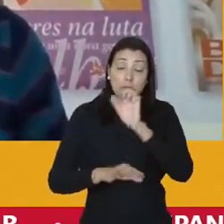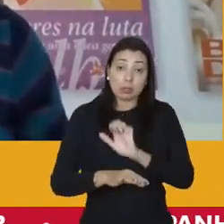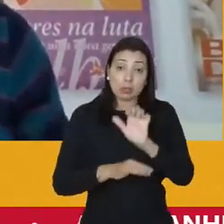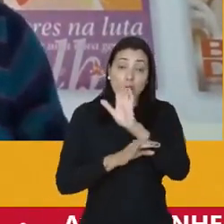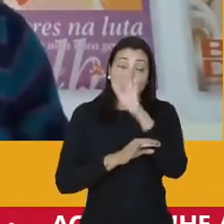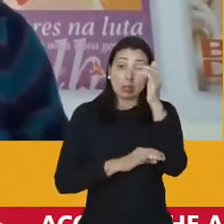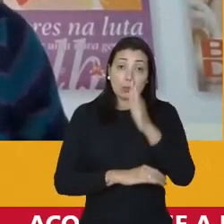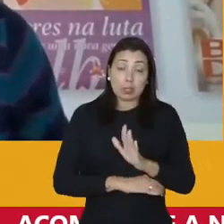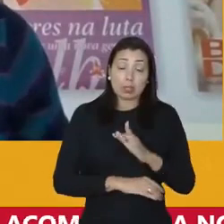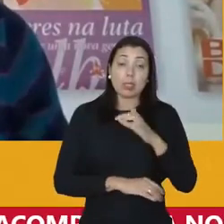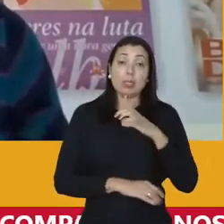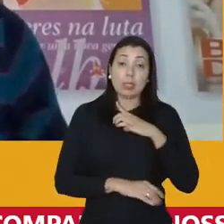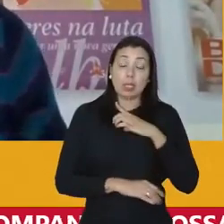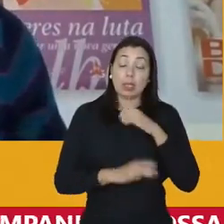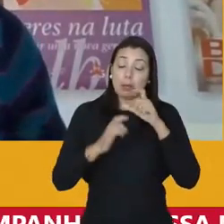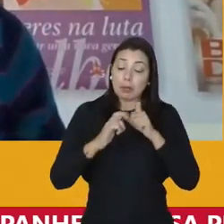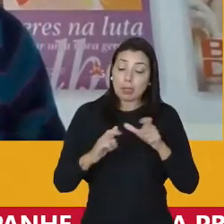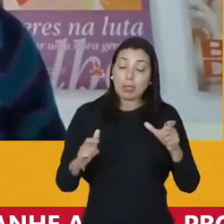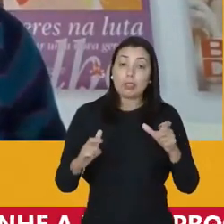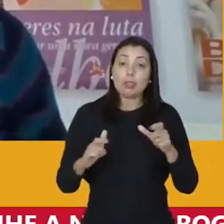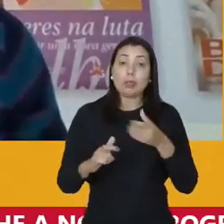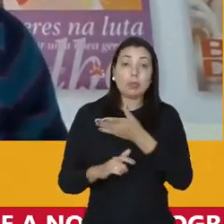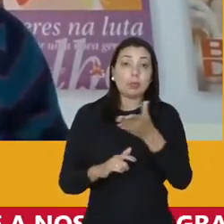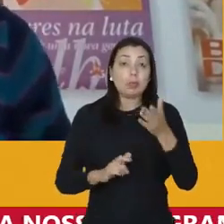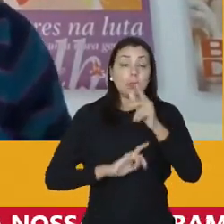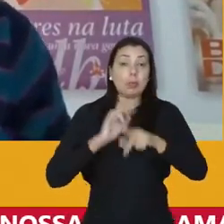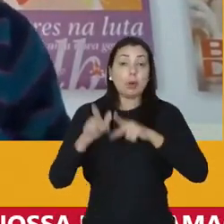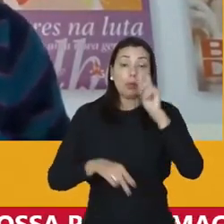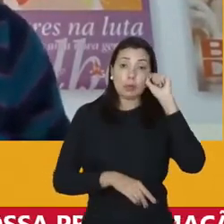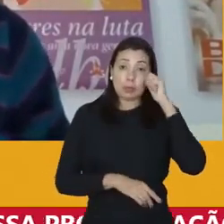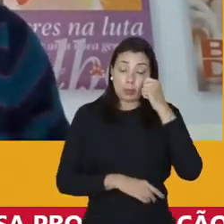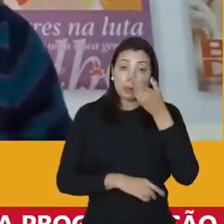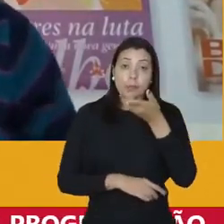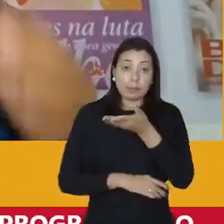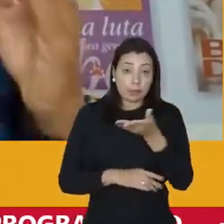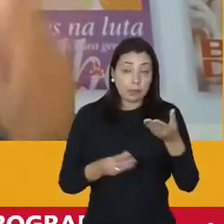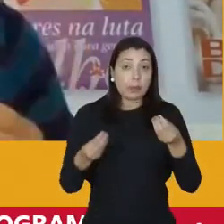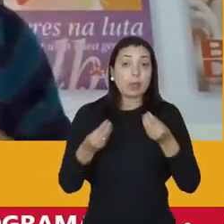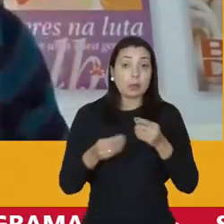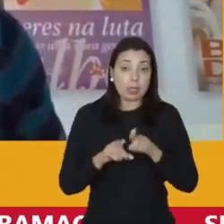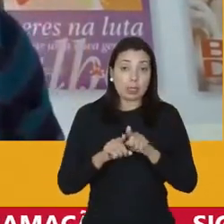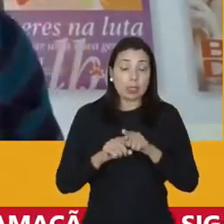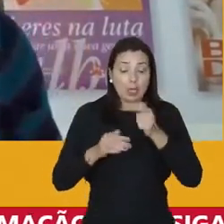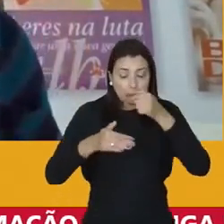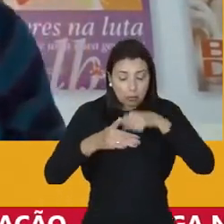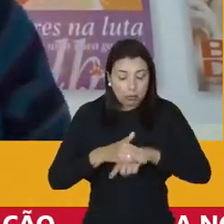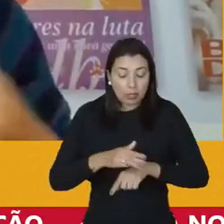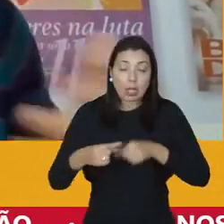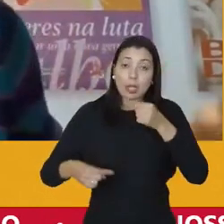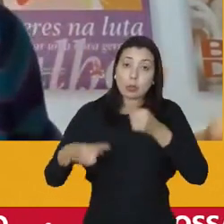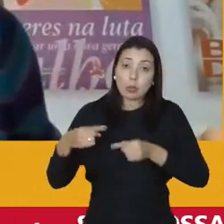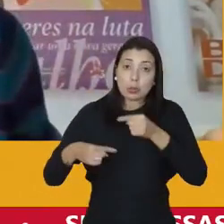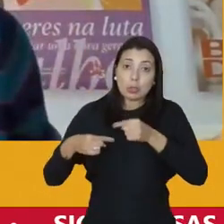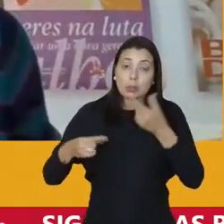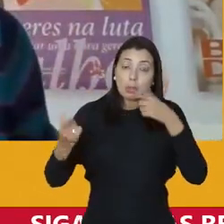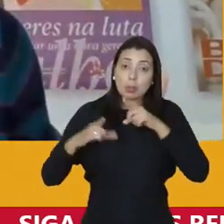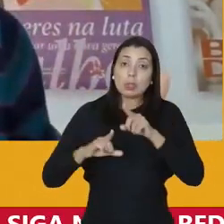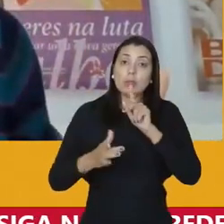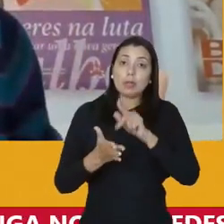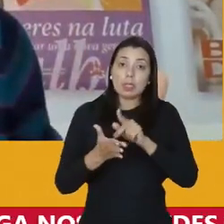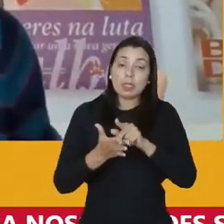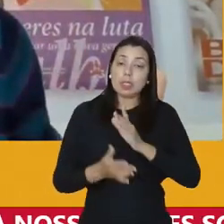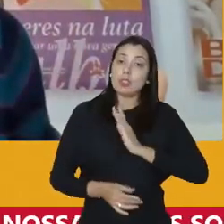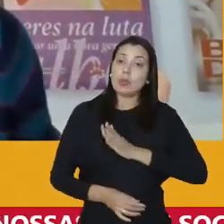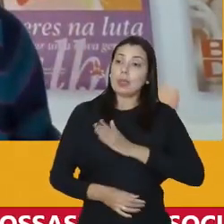brasileiro ele tem uma enorme dívida para com o seu povo negro e dessa forma a gente aprofundar o debate para ganhar de verdade